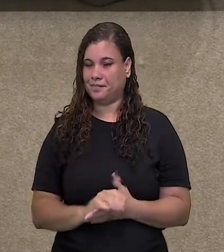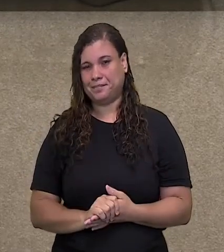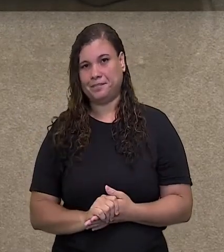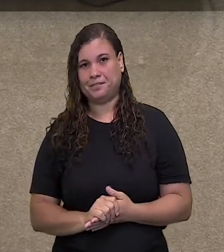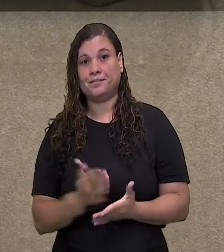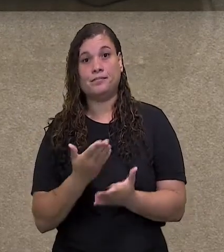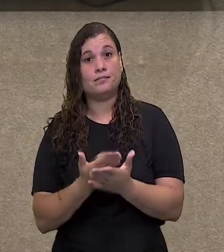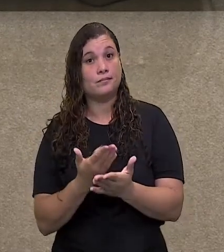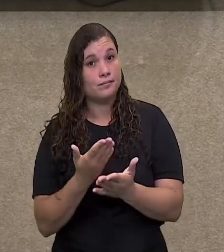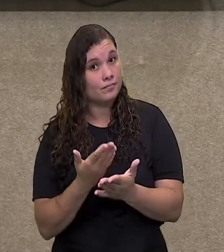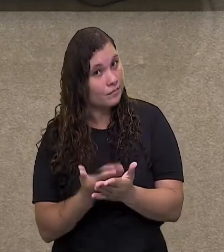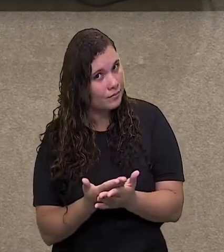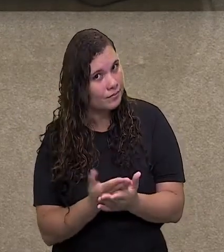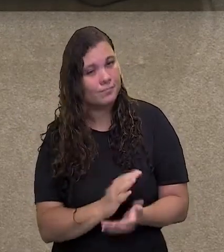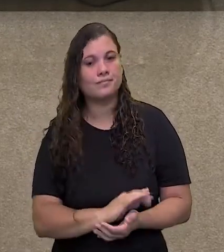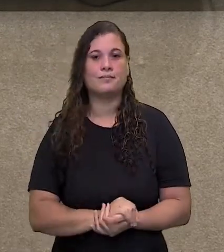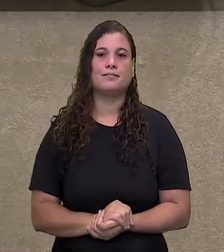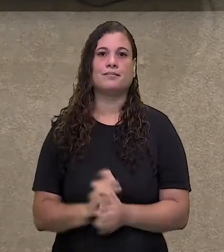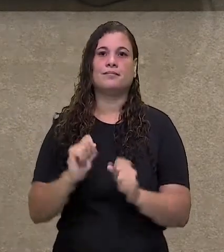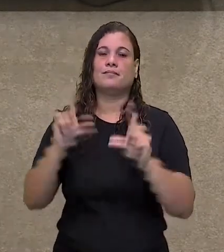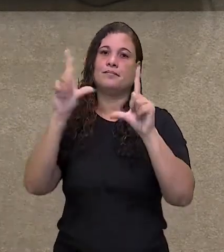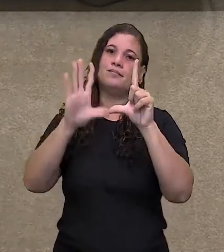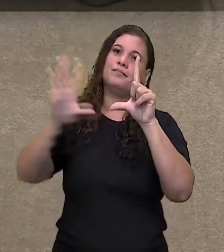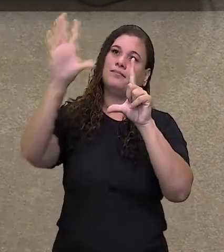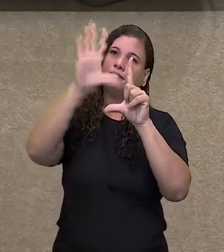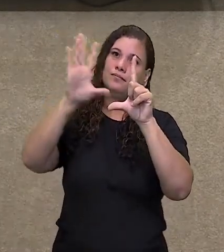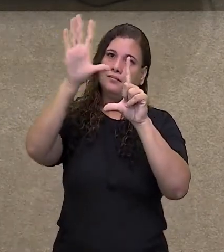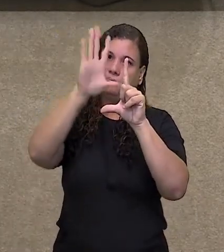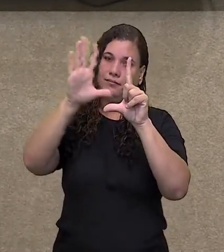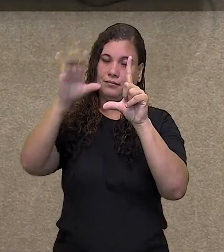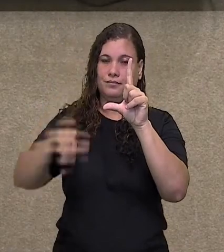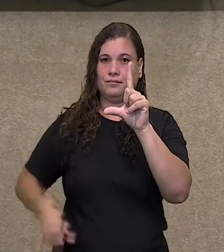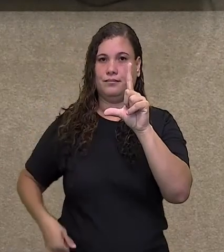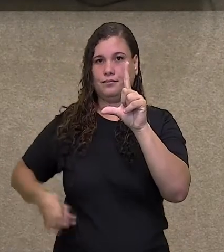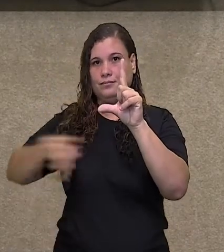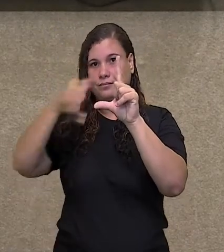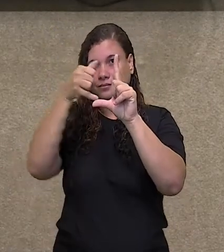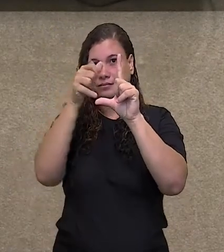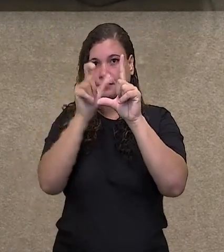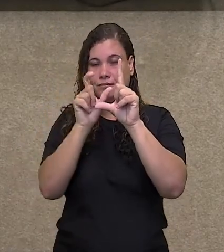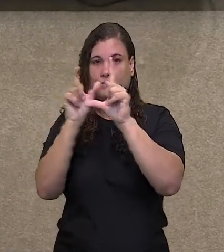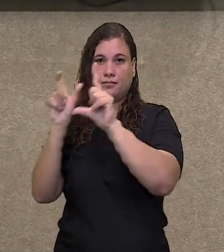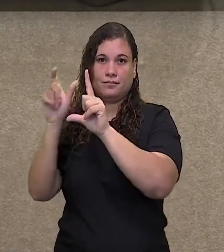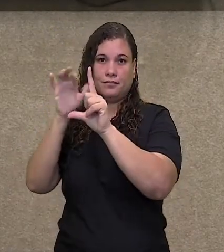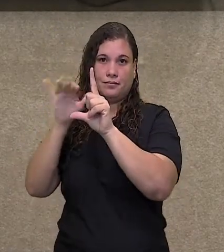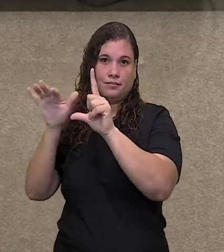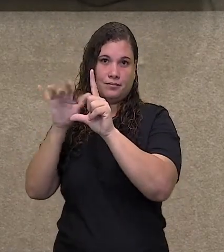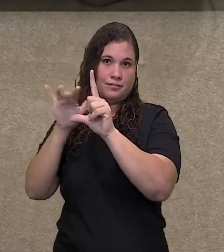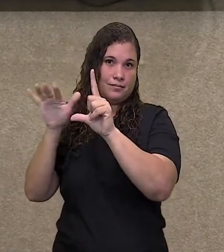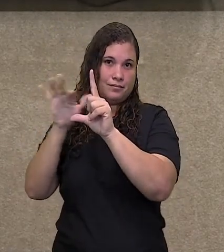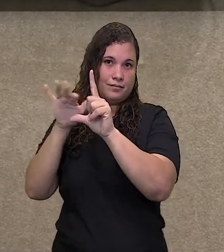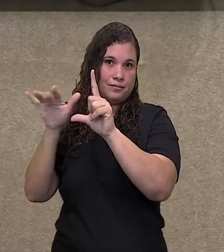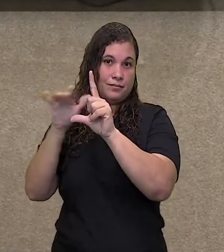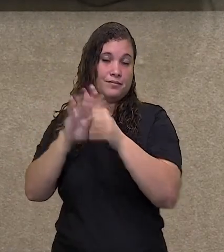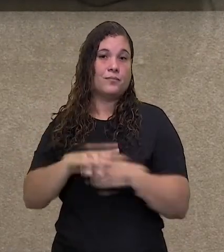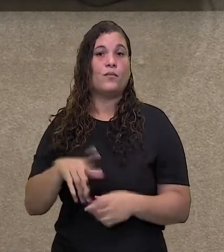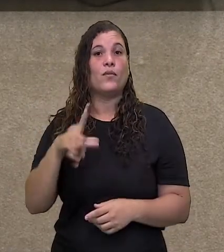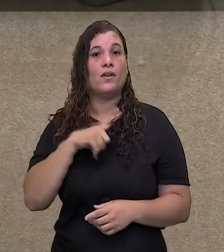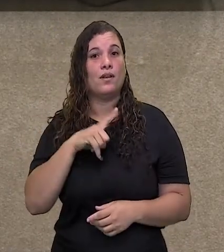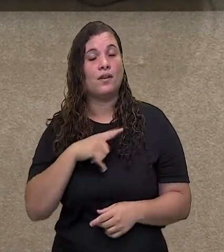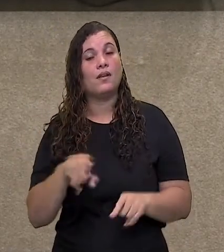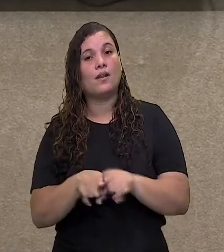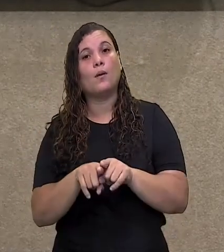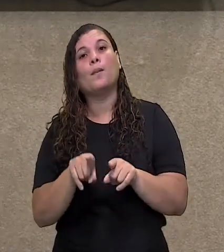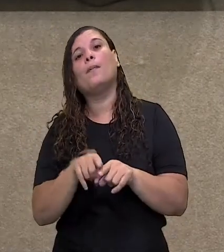bom trabalho. E, para acessar as nossas atividades na plataforma SMEDGV, aponte a câmera do seu celular na